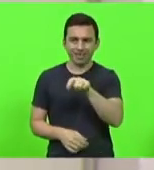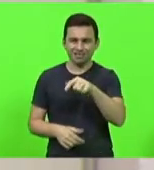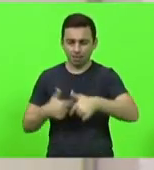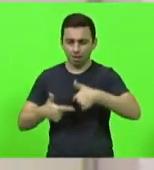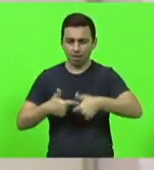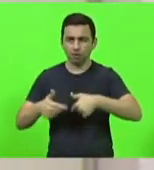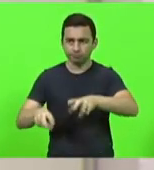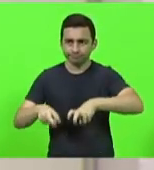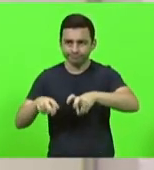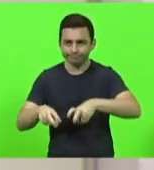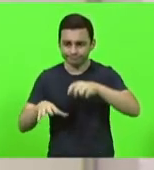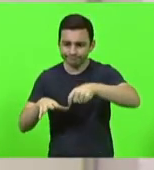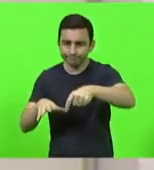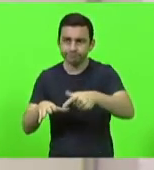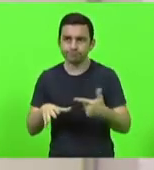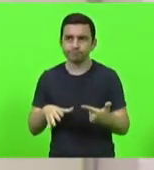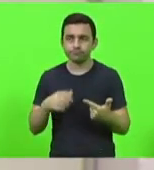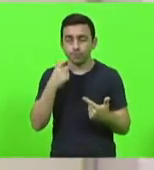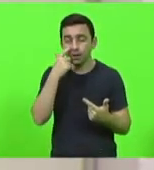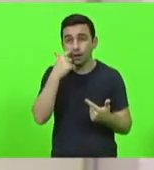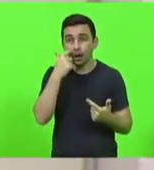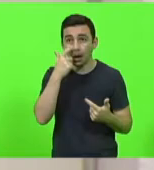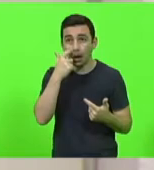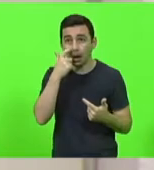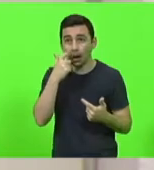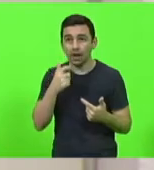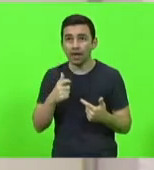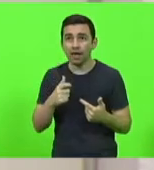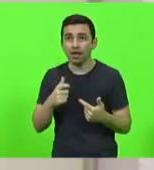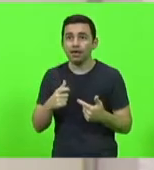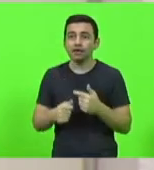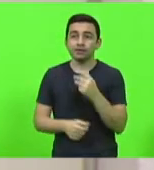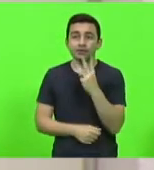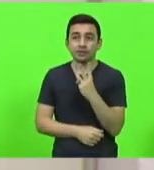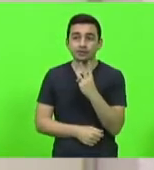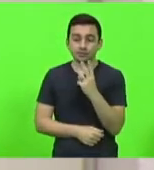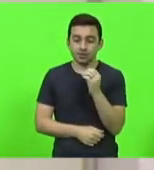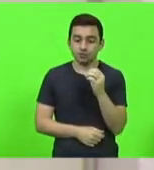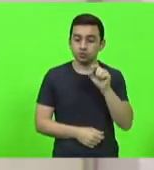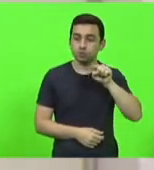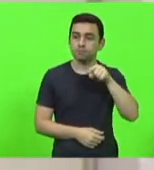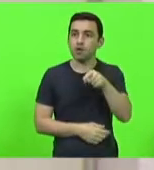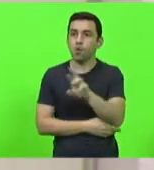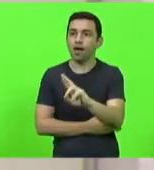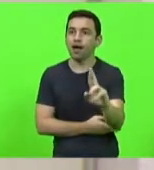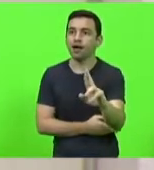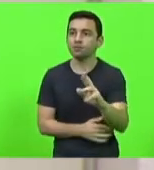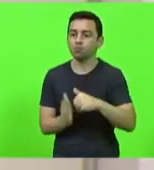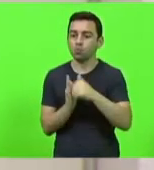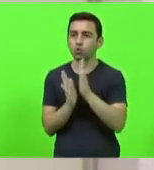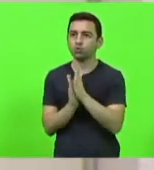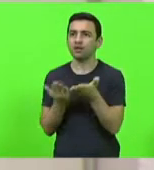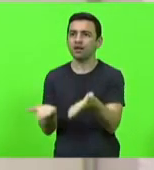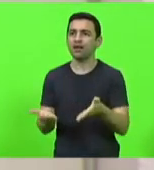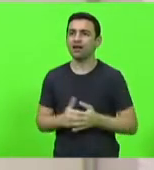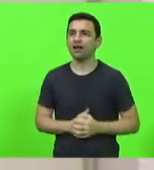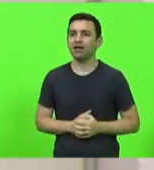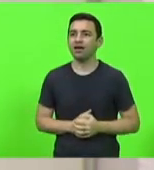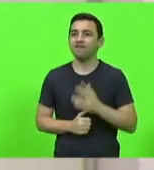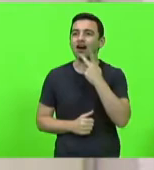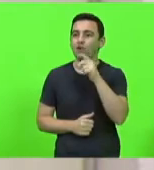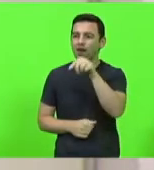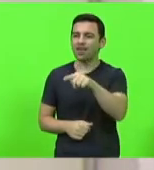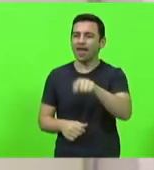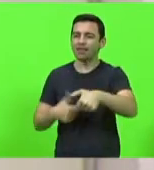um agricultor, melhor dizendo, em Ituporanga, em 300 mil. Em 300 mil, alegando que tinha